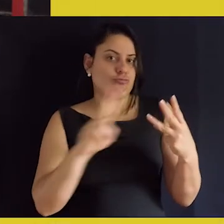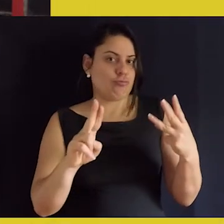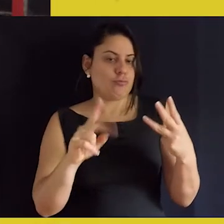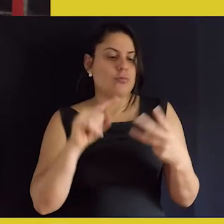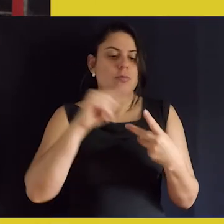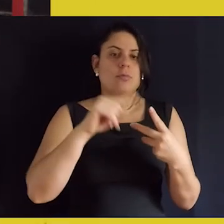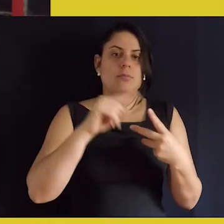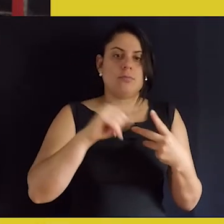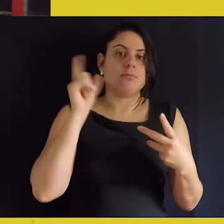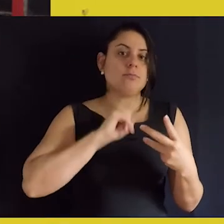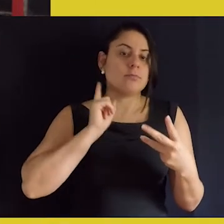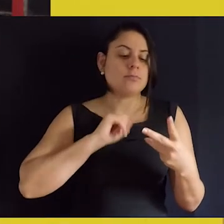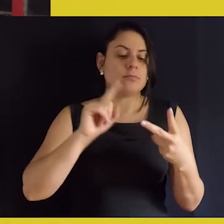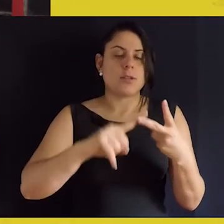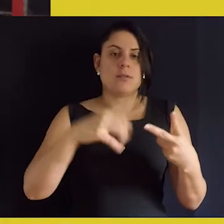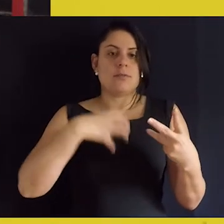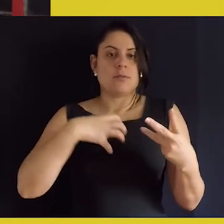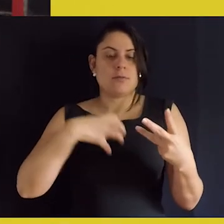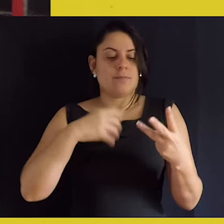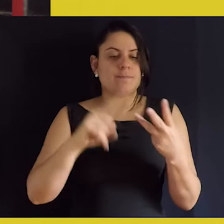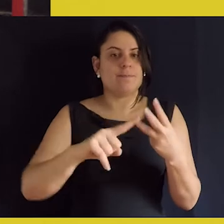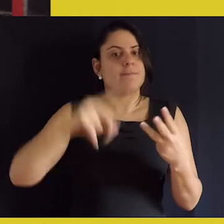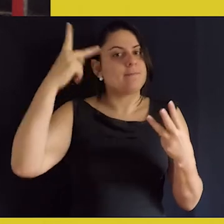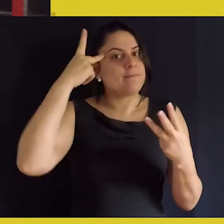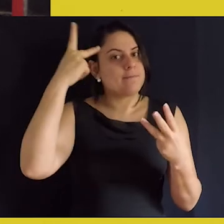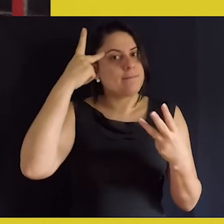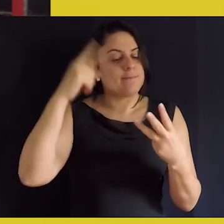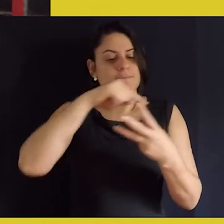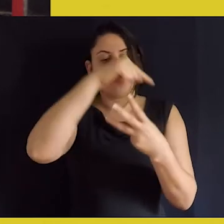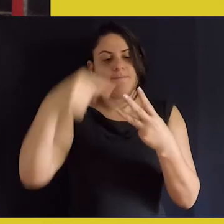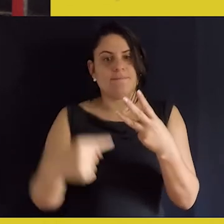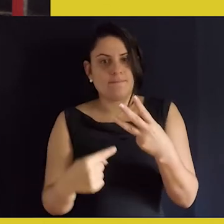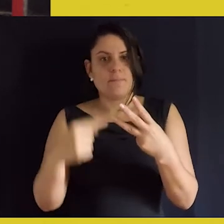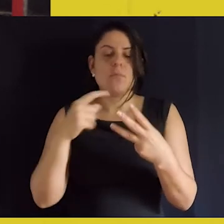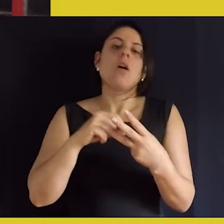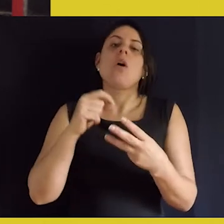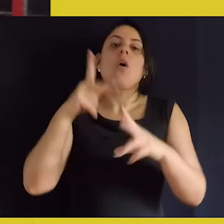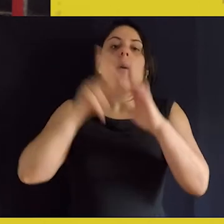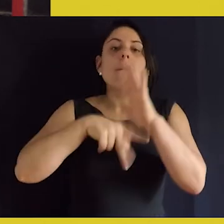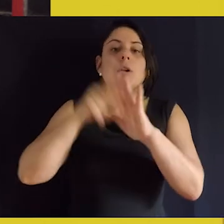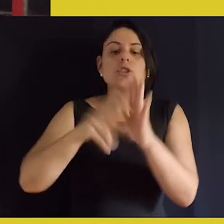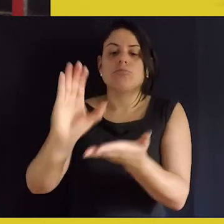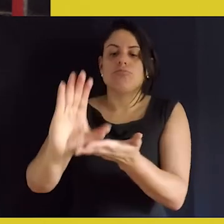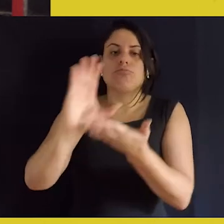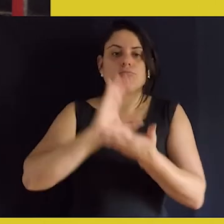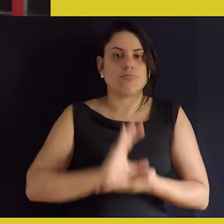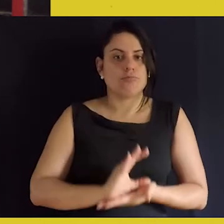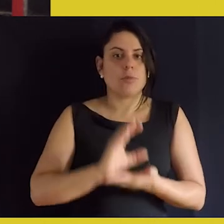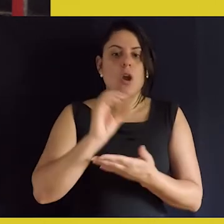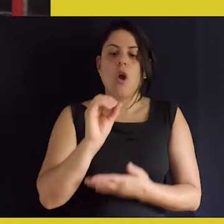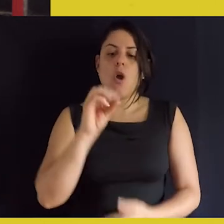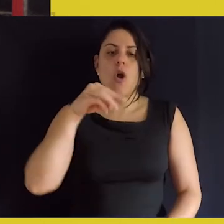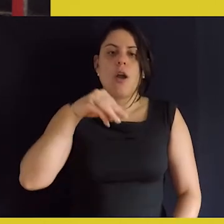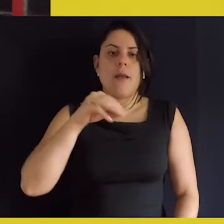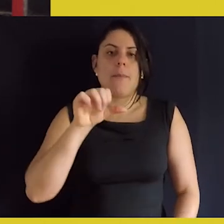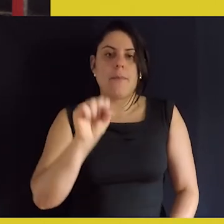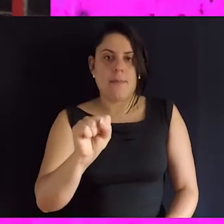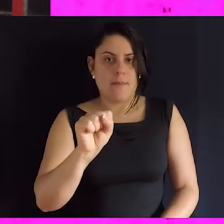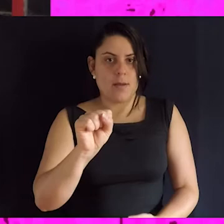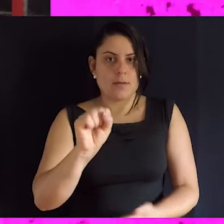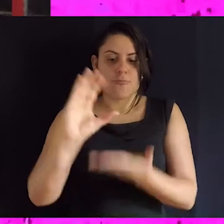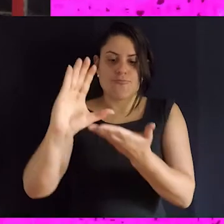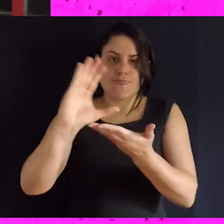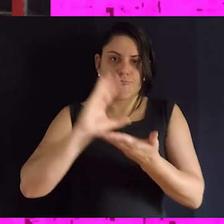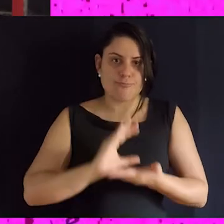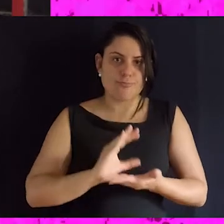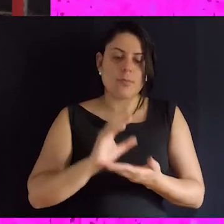aqui em Belo Horizonte, região metropolitana, Salvador e São Paulo, né. Então, aí o nosso projeto é financiado pela OMS,